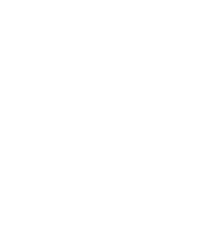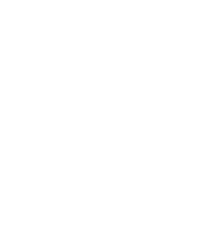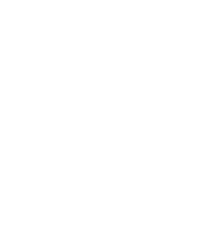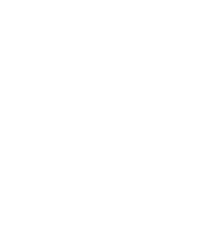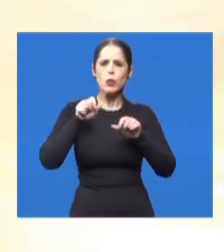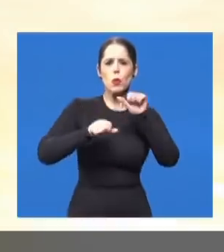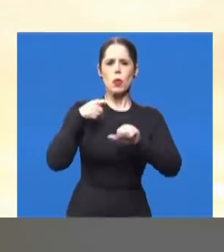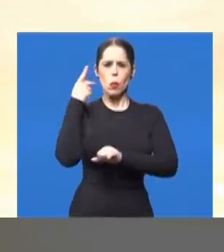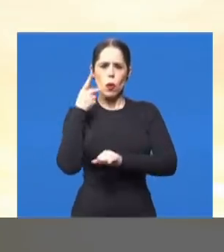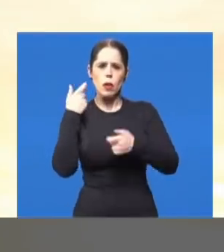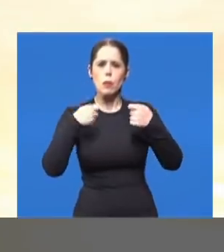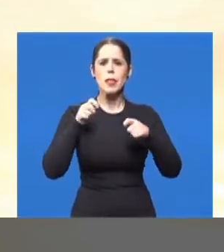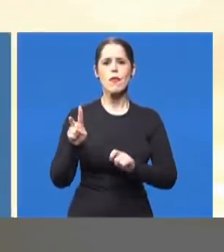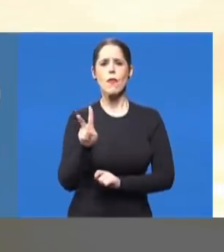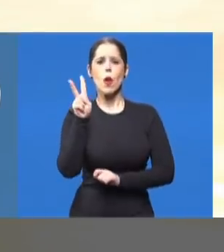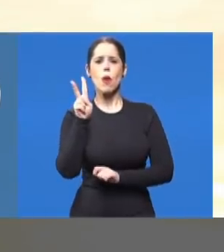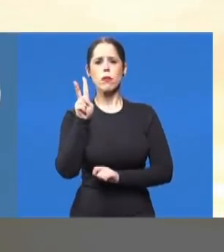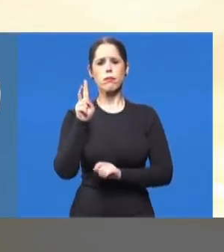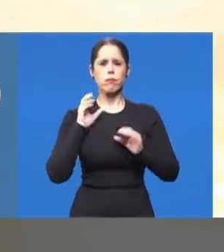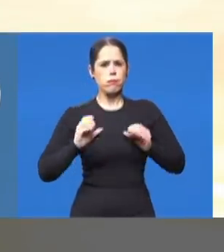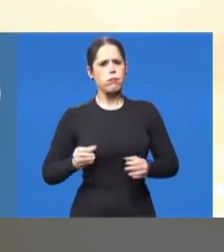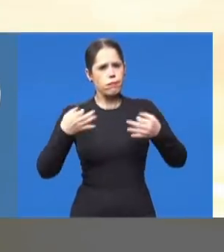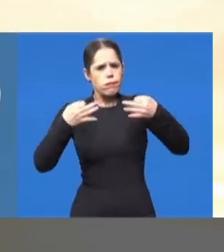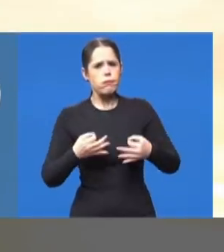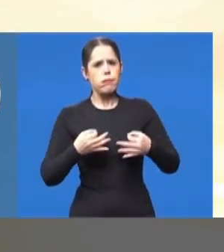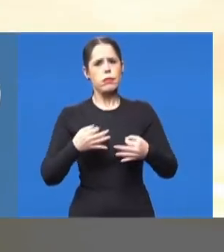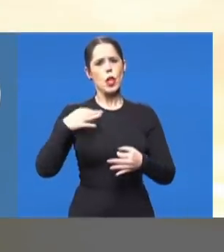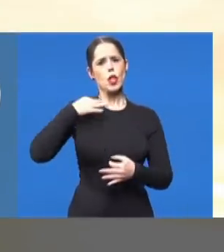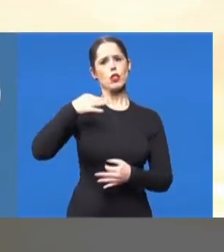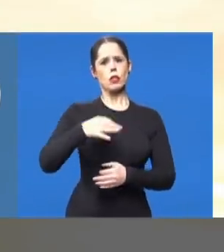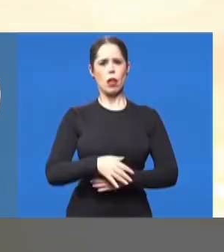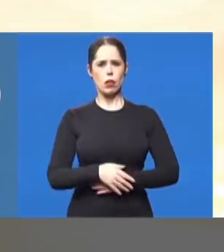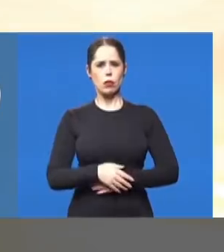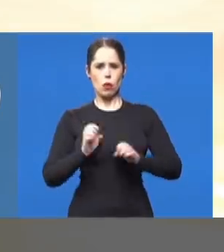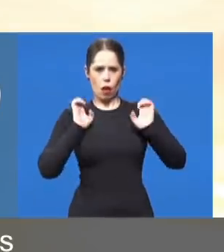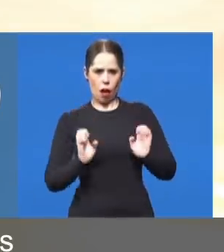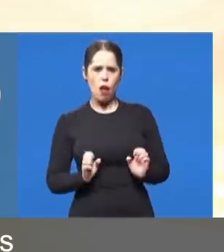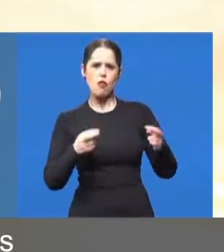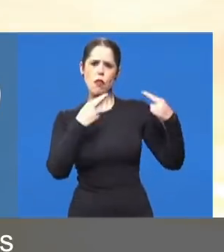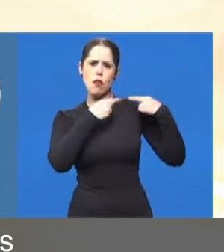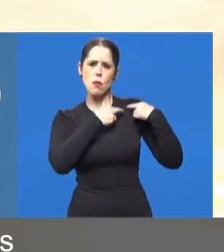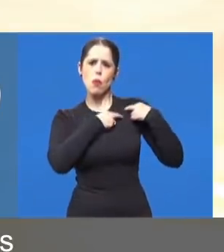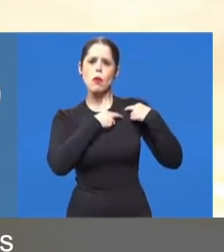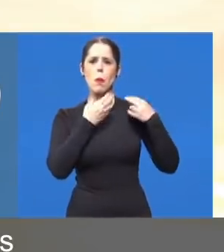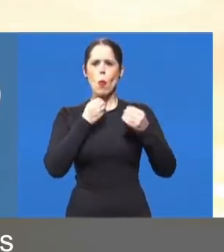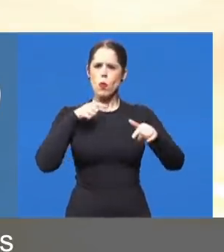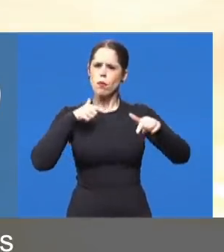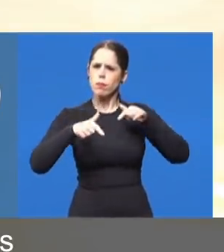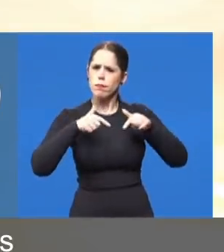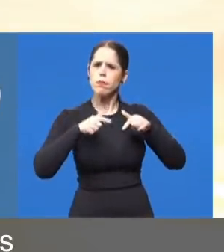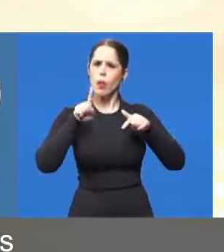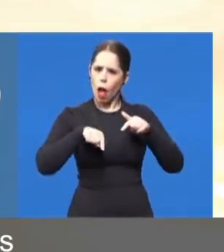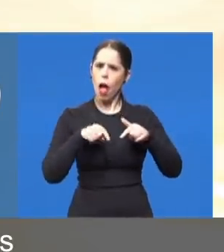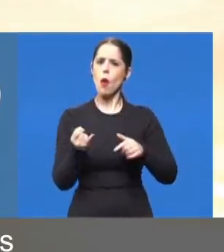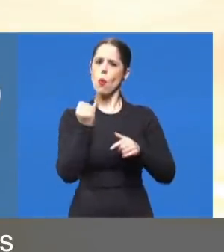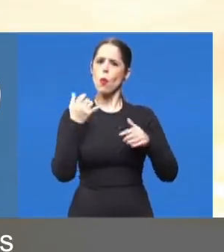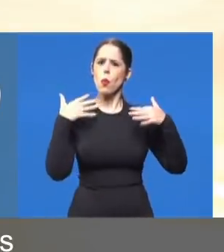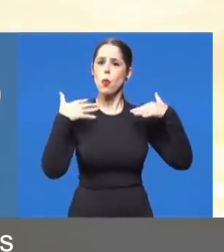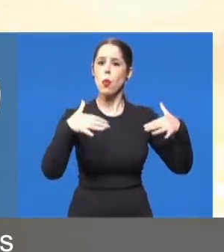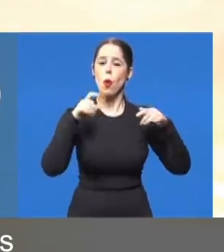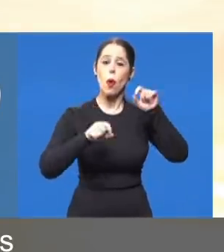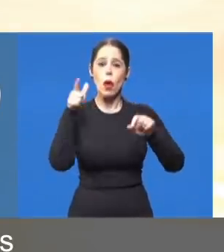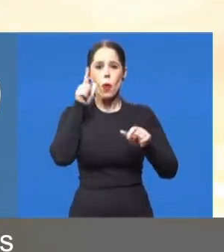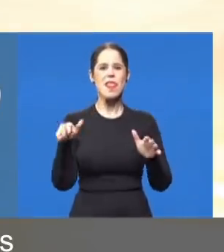PDT PMB. Para mudar a política, é preciso valorizar a conduta dos candidatos. Ética, responsabilidade e muito trabalho